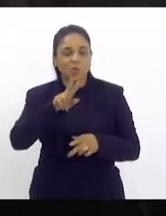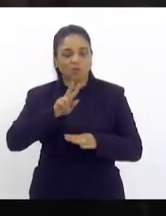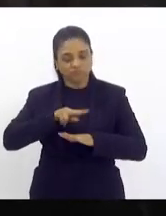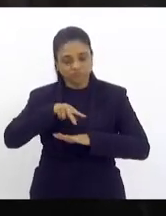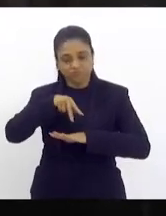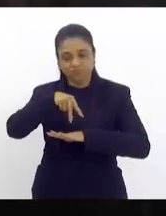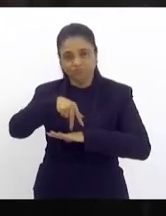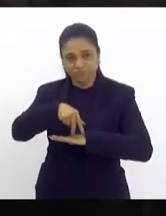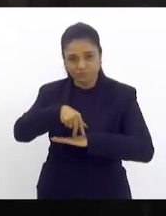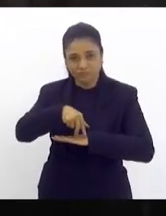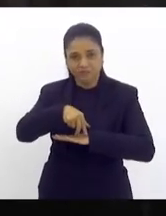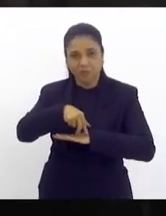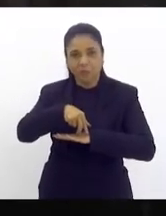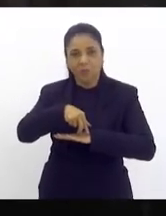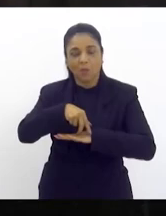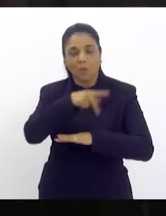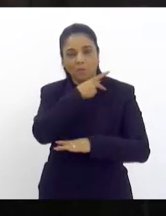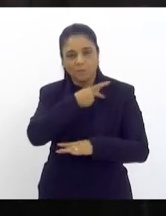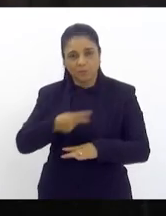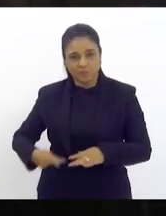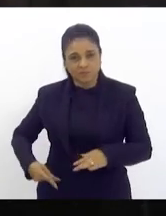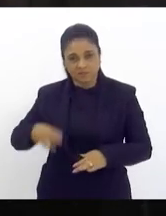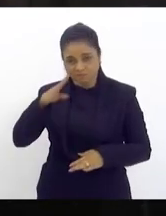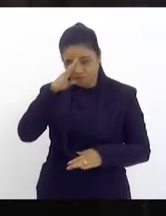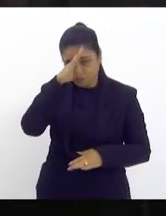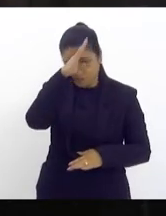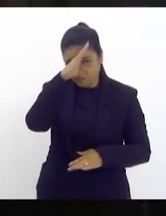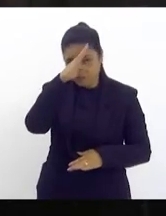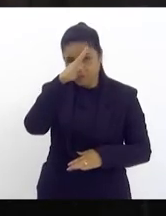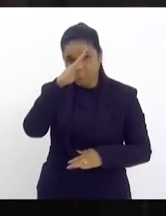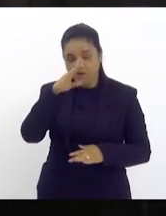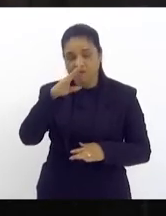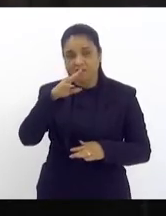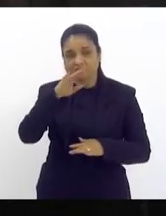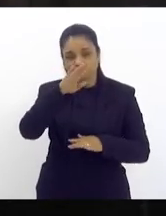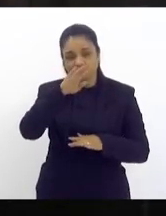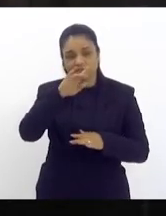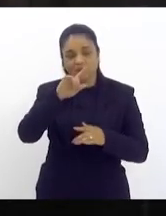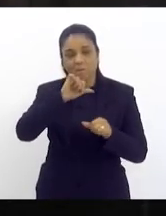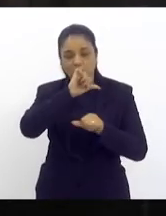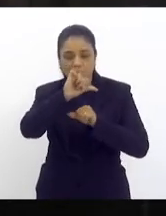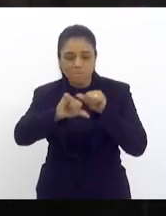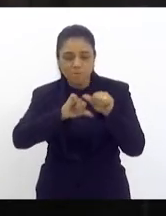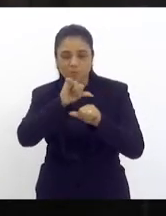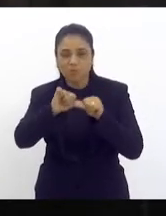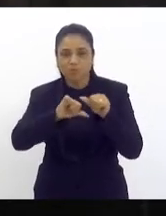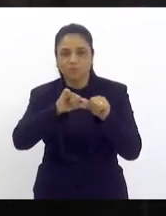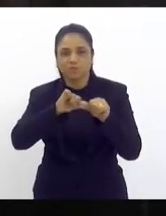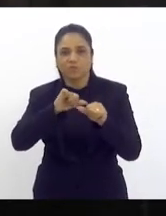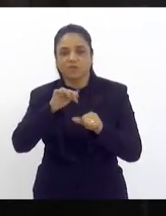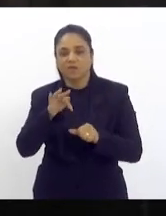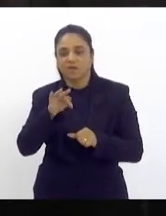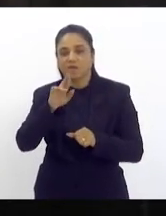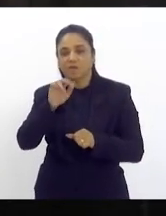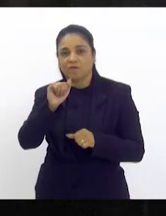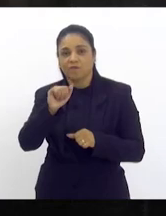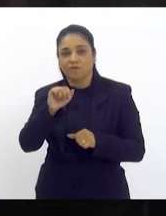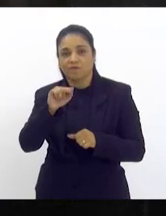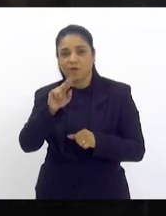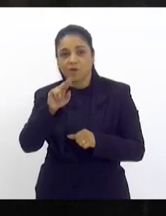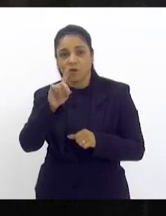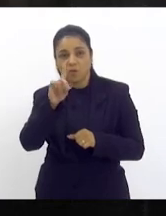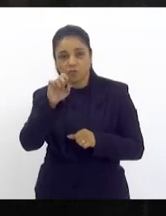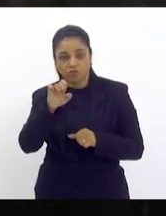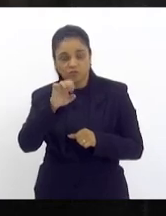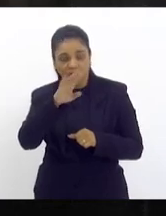na época então o presidente Jair Bolsonaro para fraudar o cartão de vacinação isso é uma vergonha